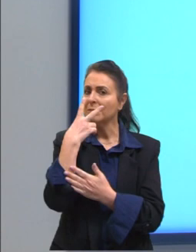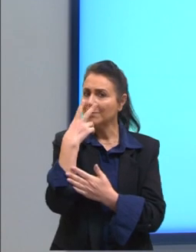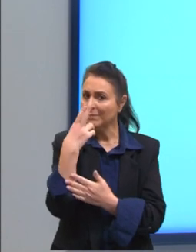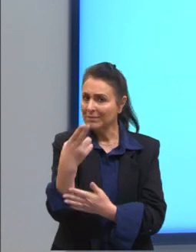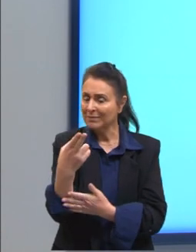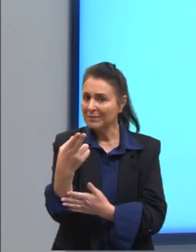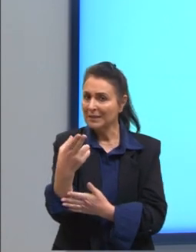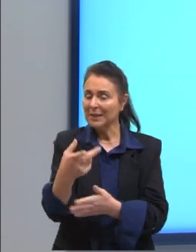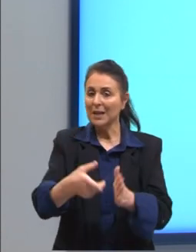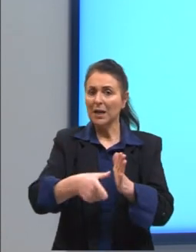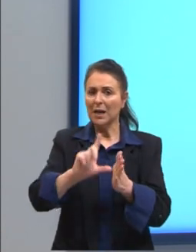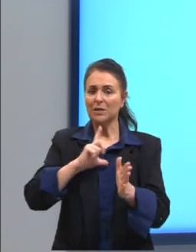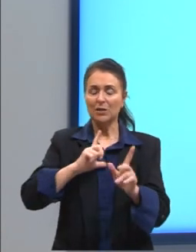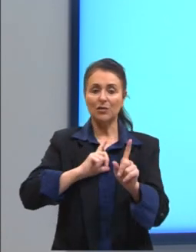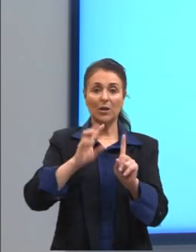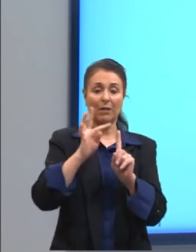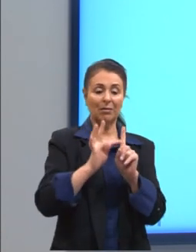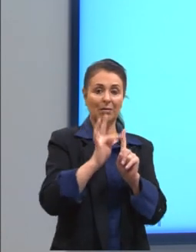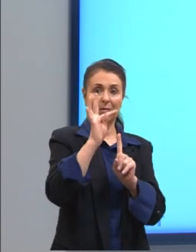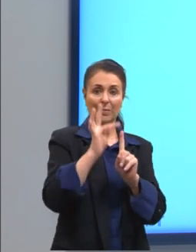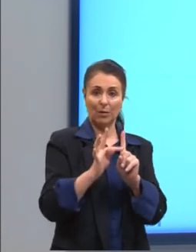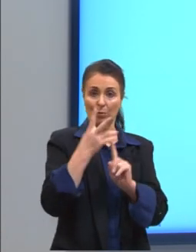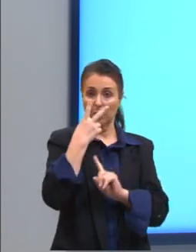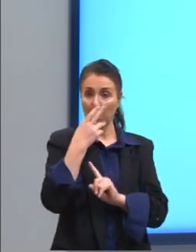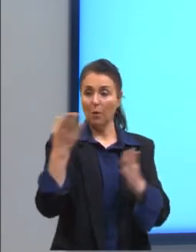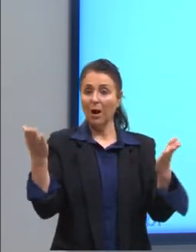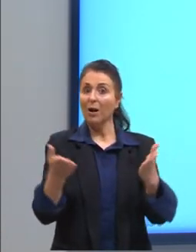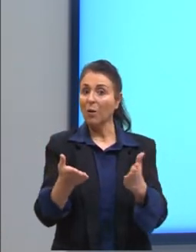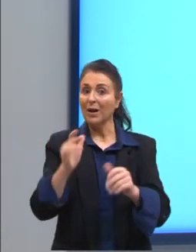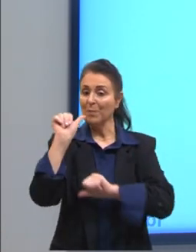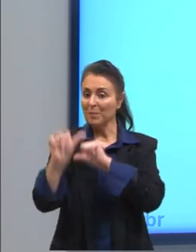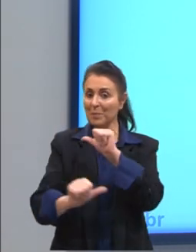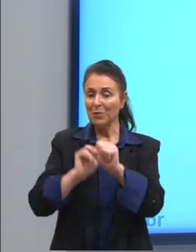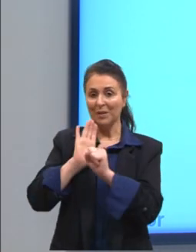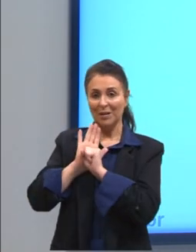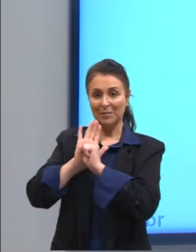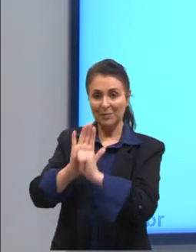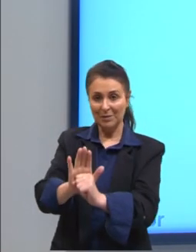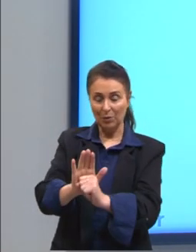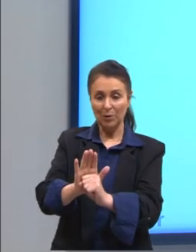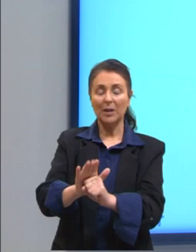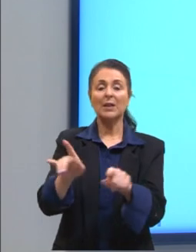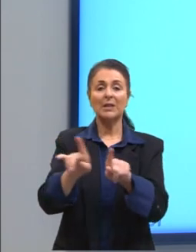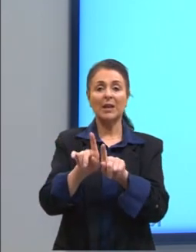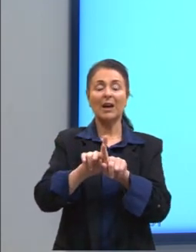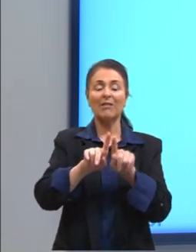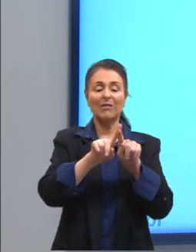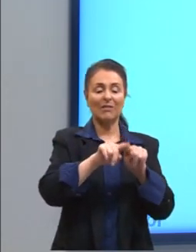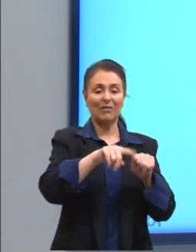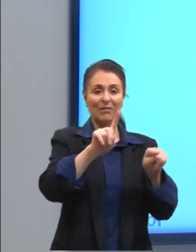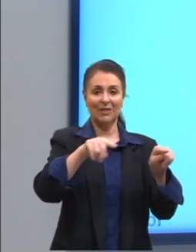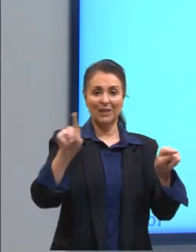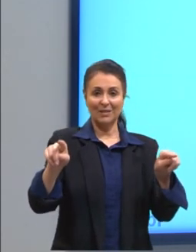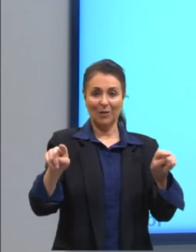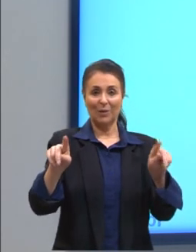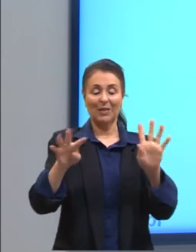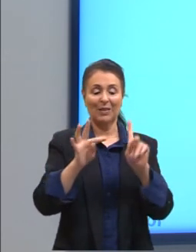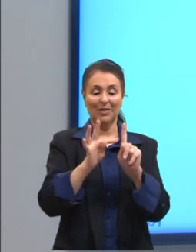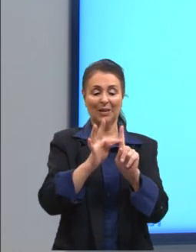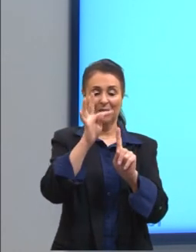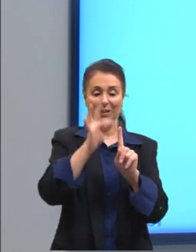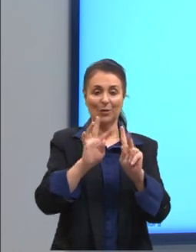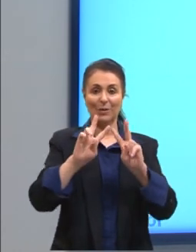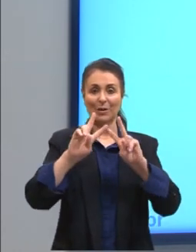a gente tinha antes a temperatura, agora a gente tem a pressão. E a variação da temperatura e do volume. Então, de novo, aquela situação.